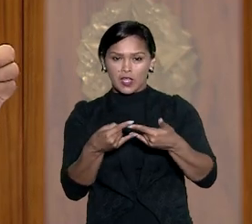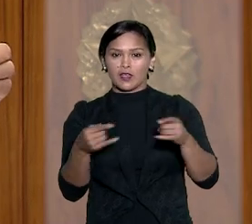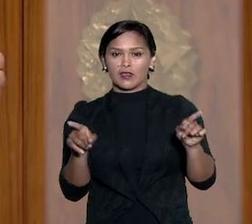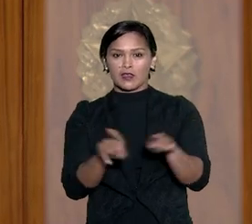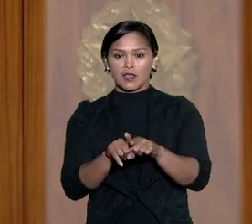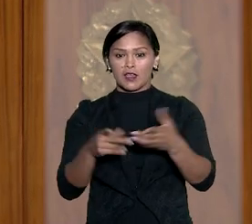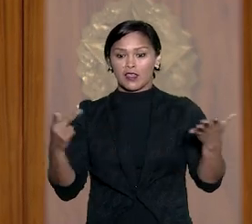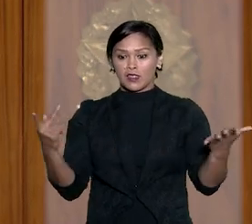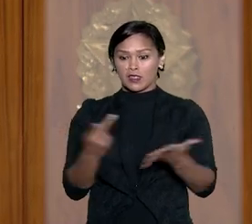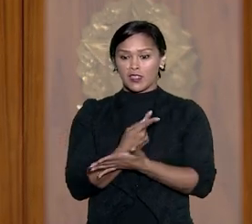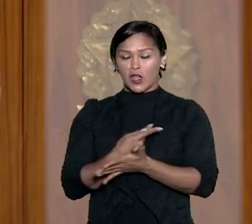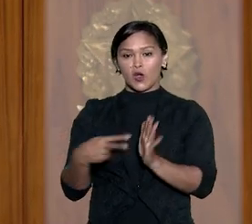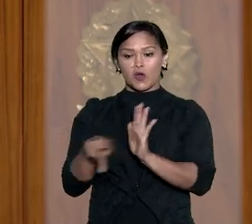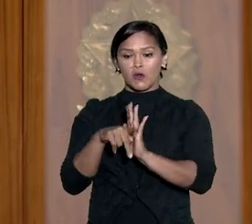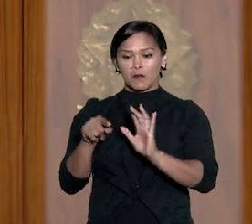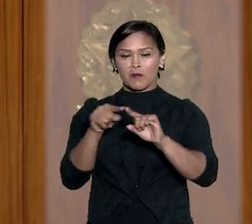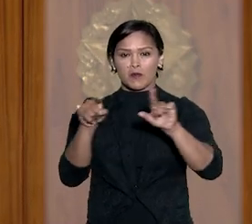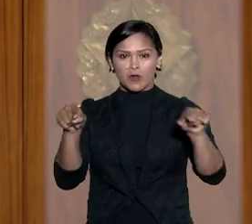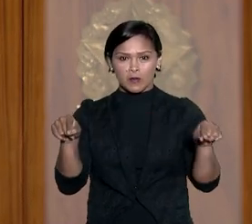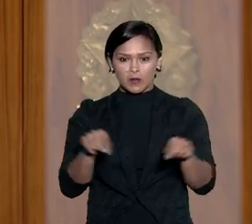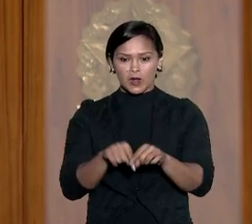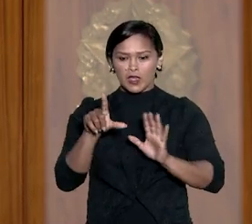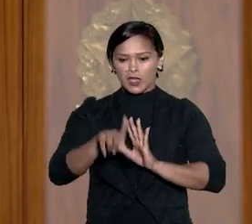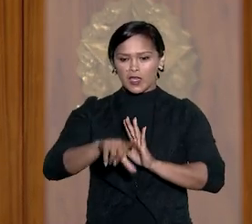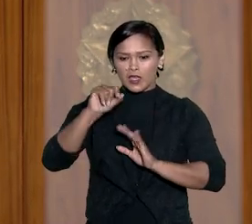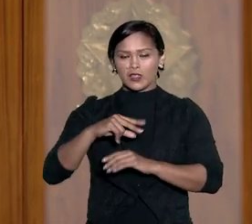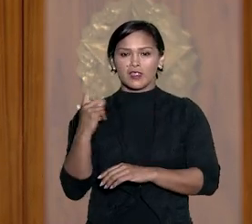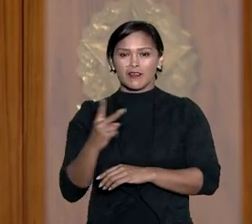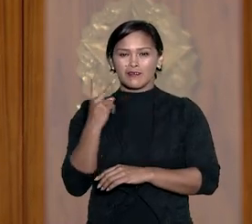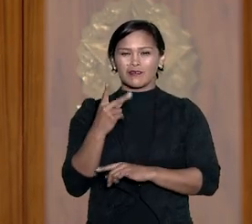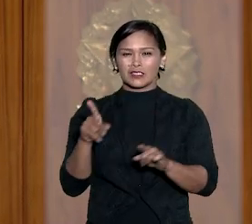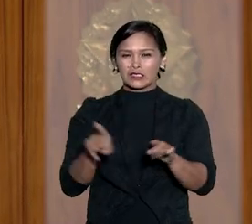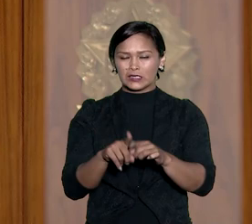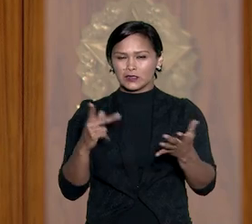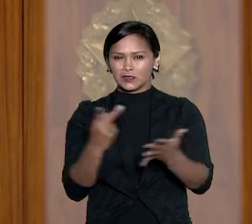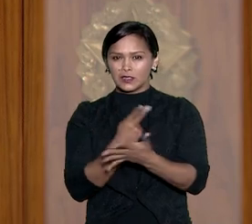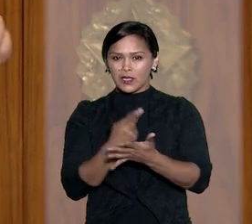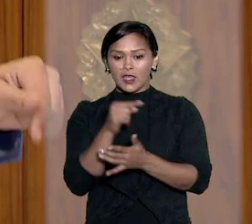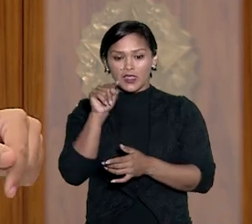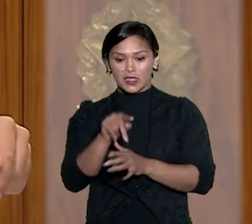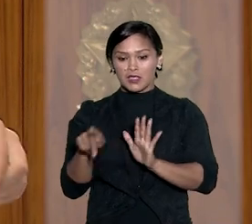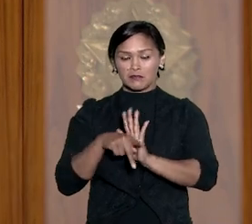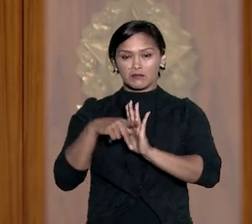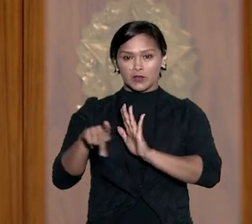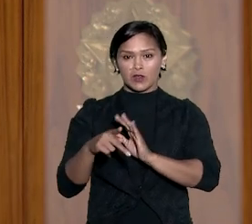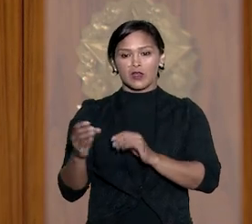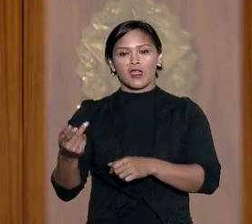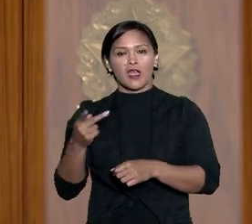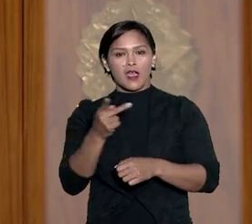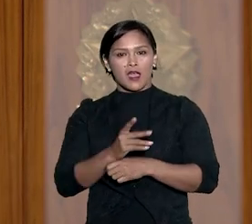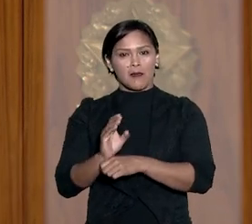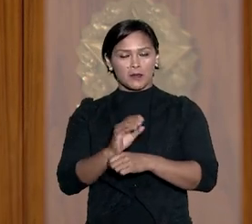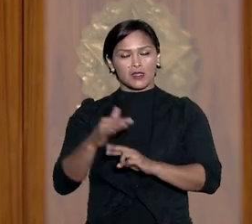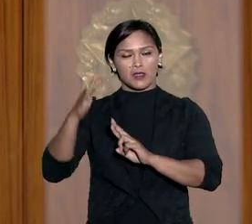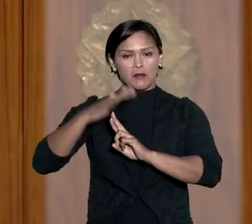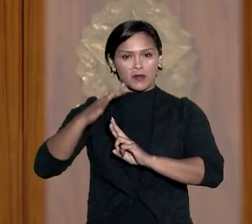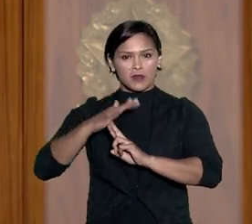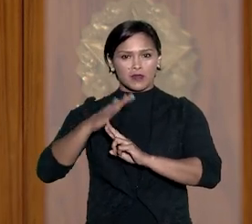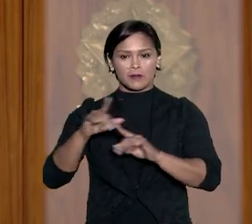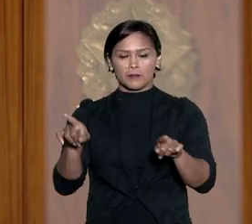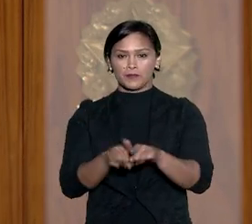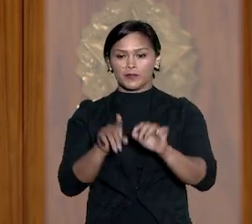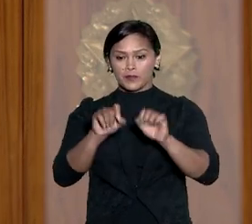consuma no momento e no local em que o agente obtém a vantagem lícita seria, neste caso, a capital paranaense.